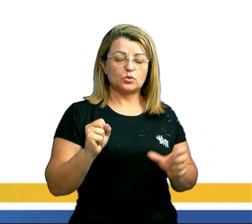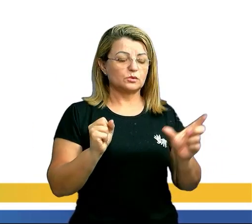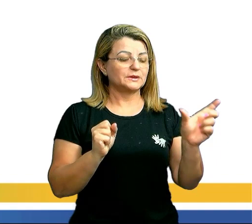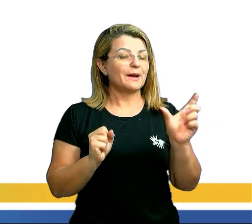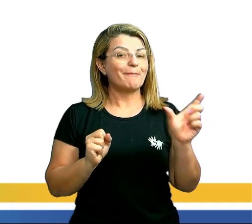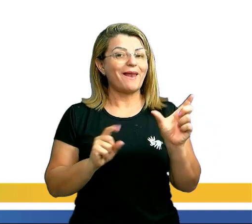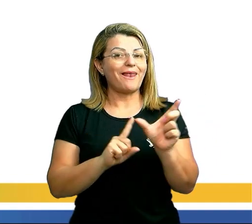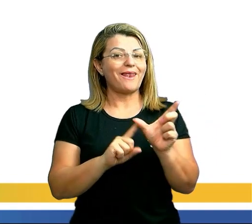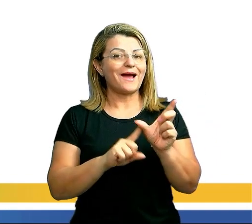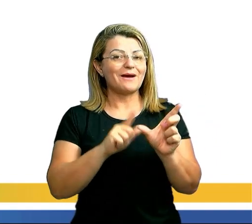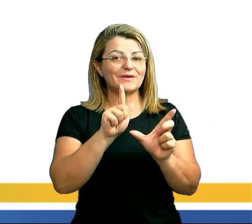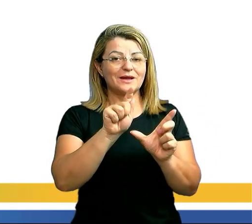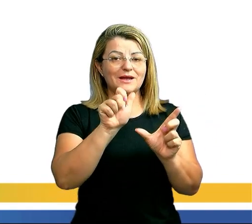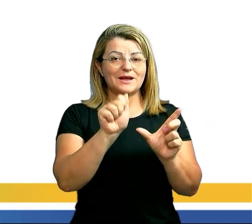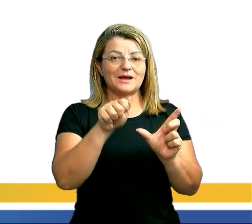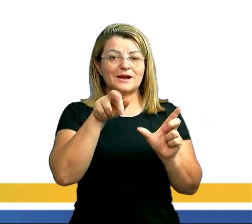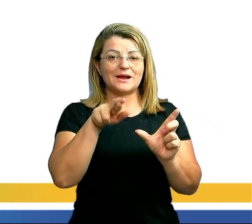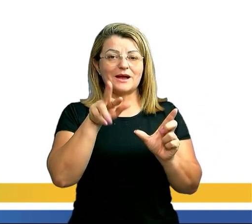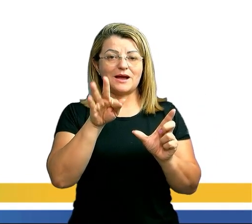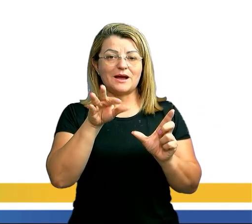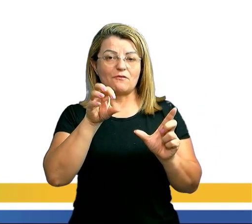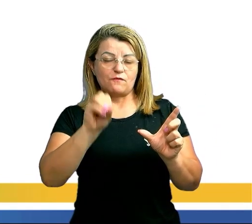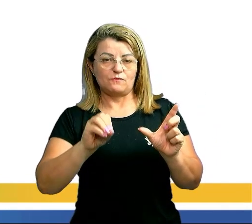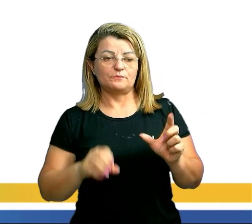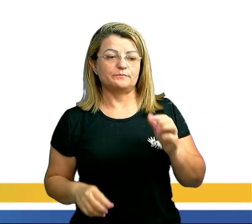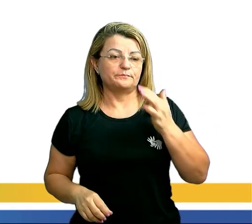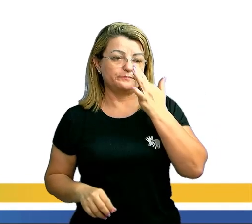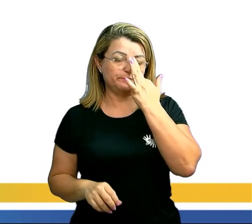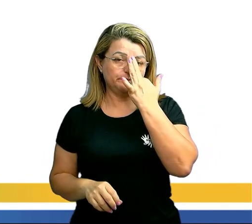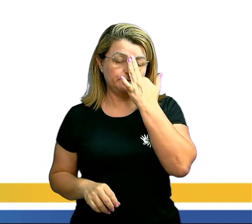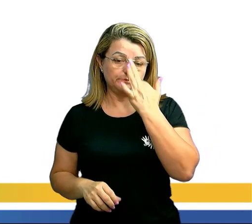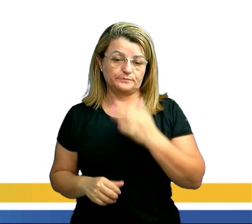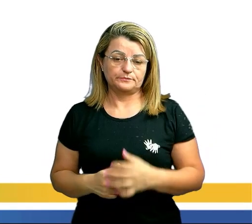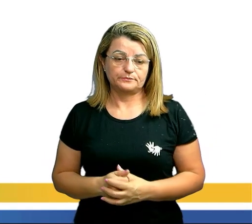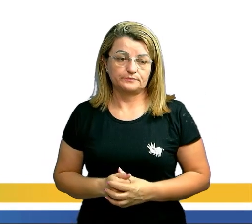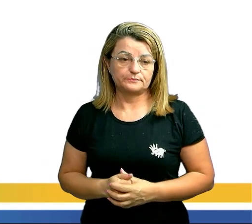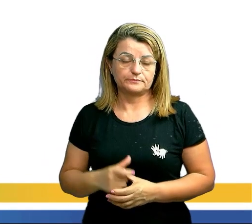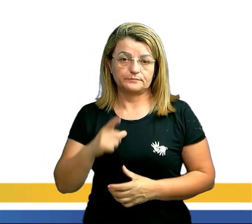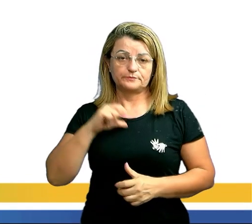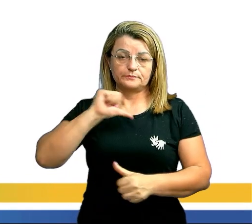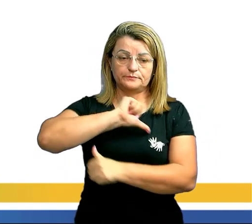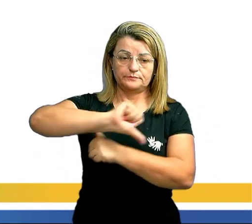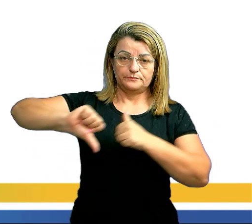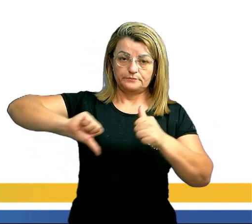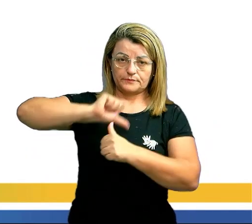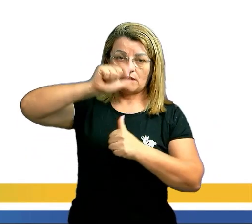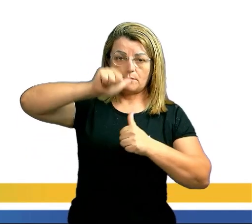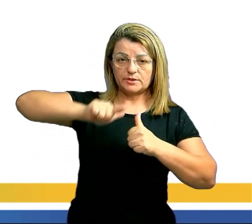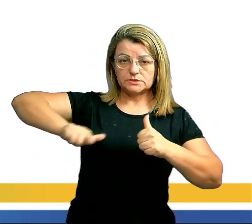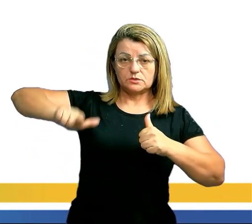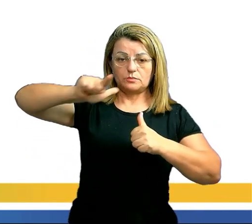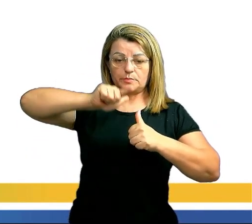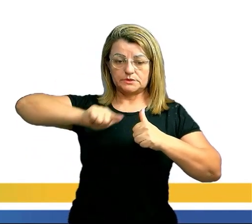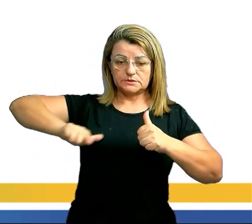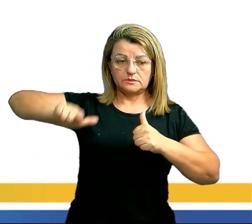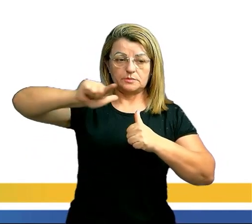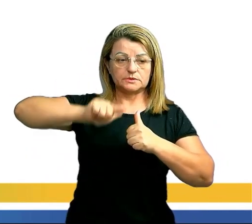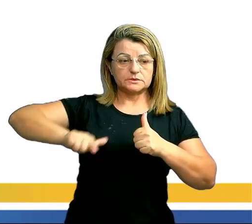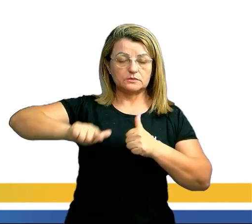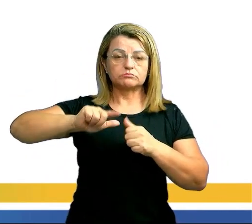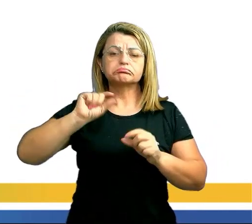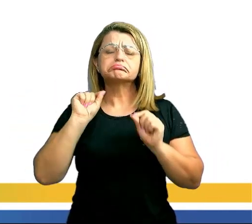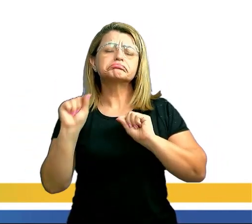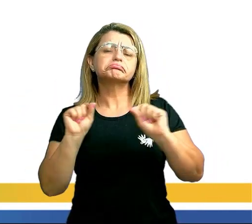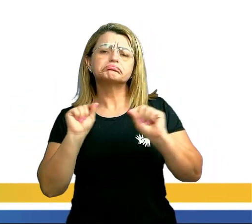A e O permanecem juntos. Tá? Permutação com repetição. Uma permutação com